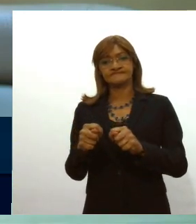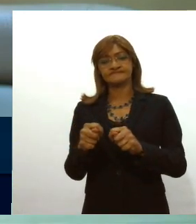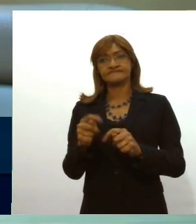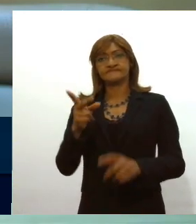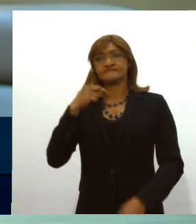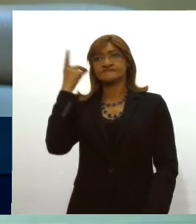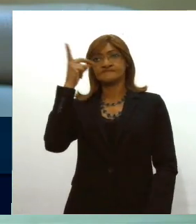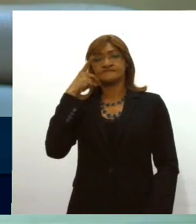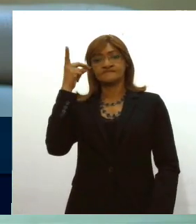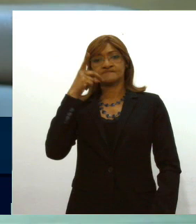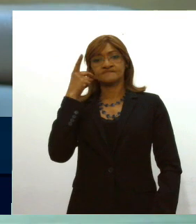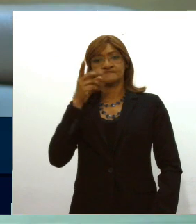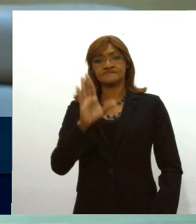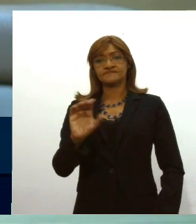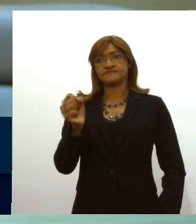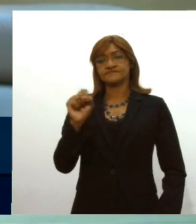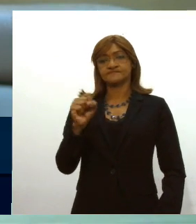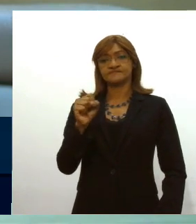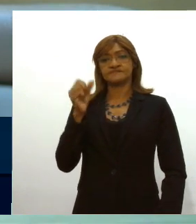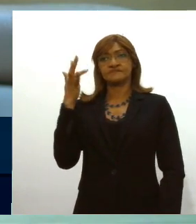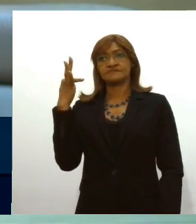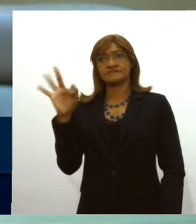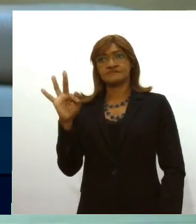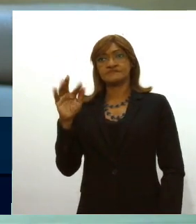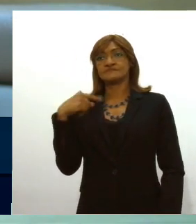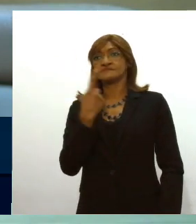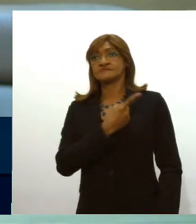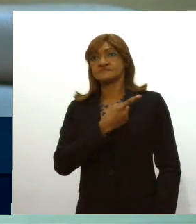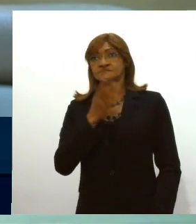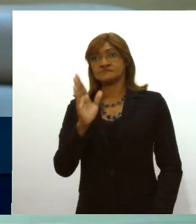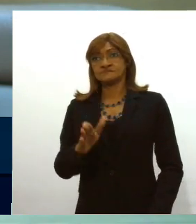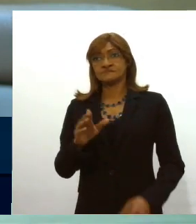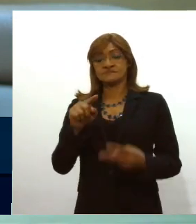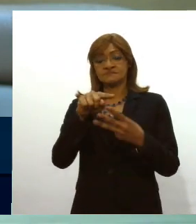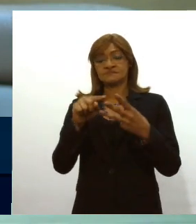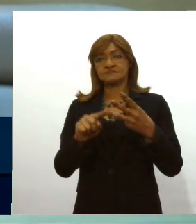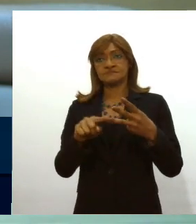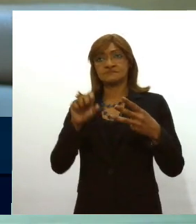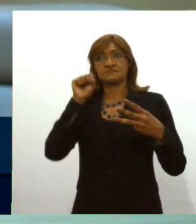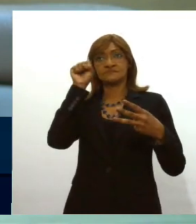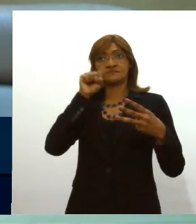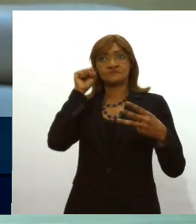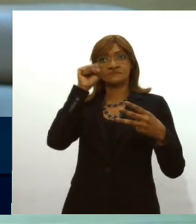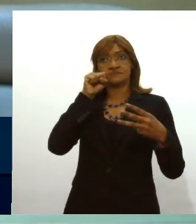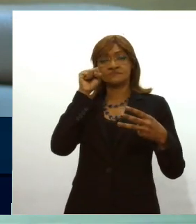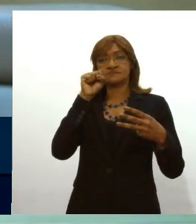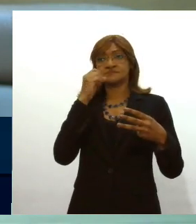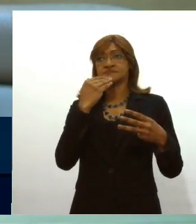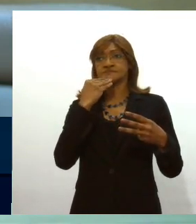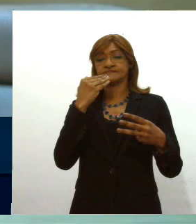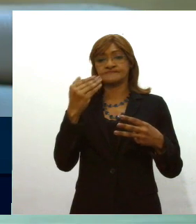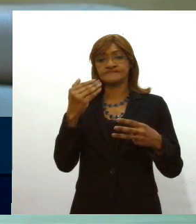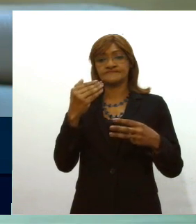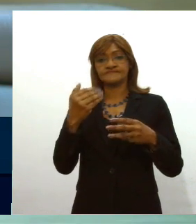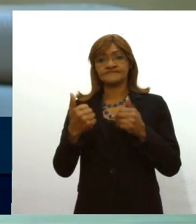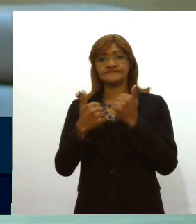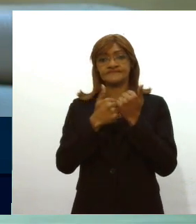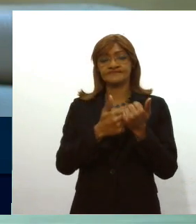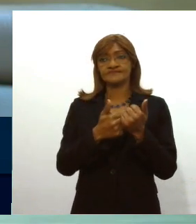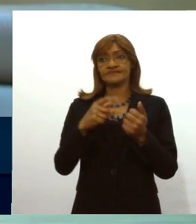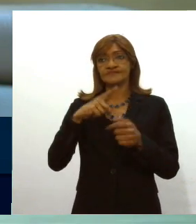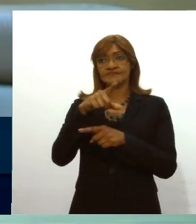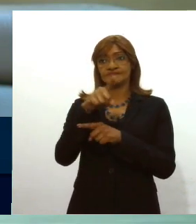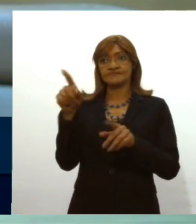os deputados, os oito deputados federais nossos, os três senadores nossos, pedindo uma posição se eles estão com as